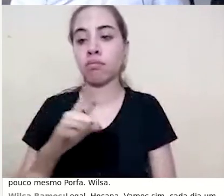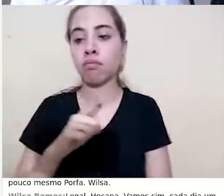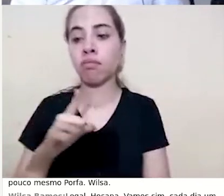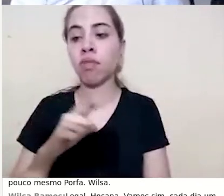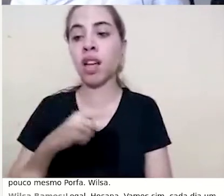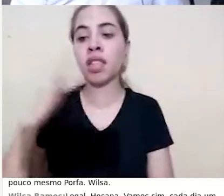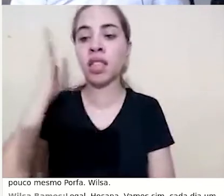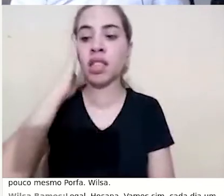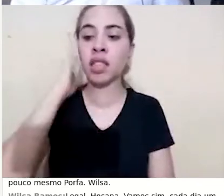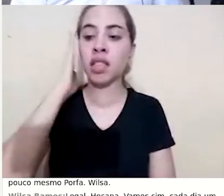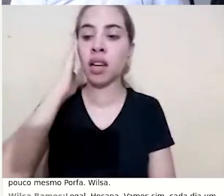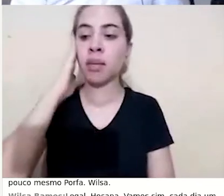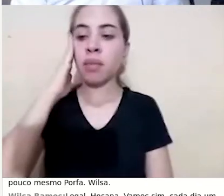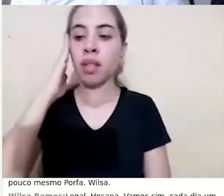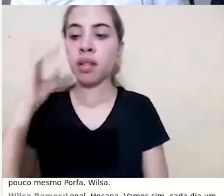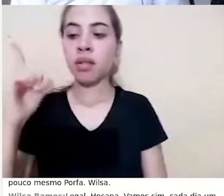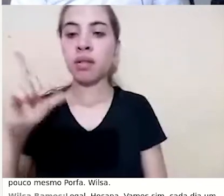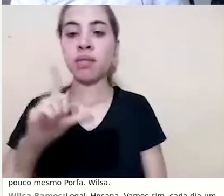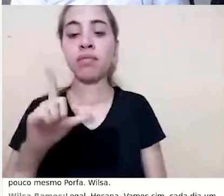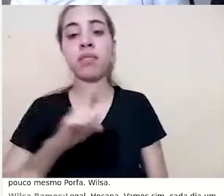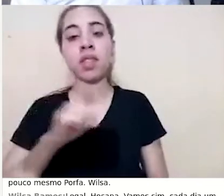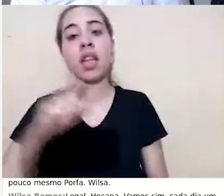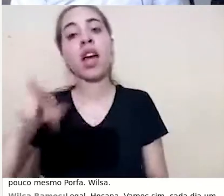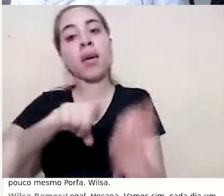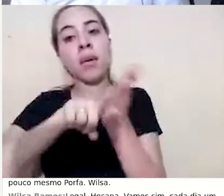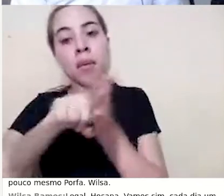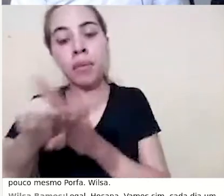alunos já viram o questionário,